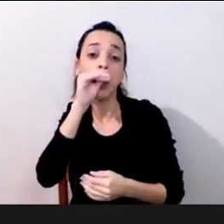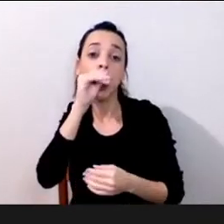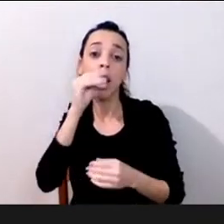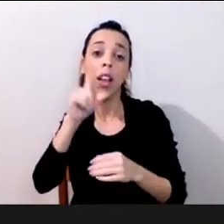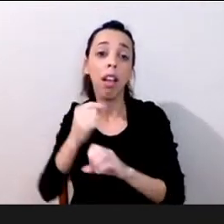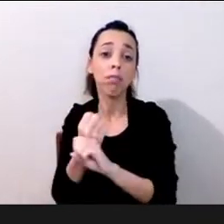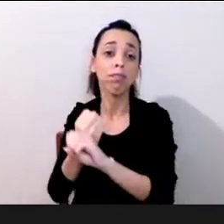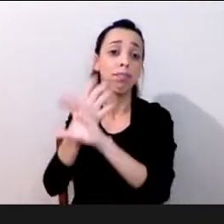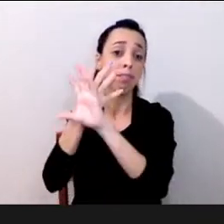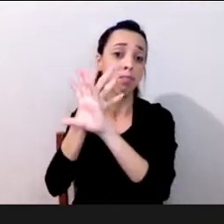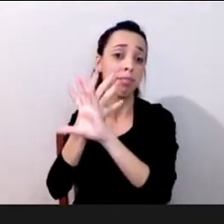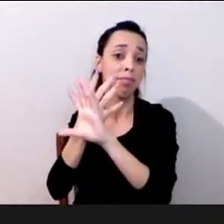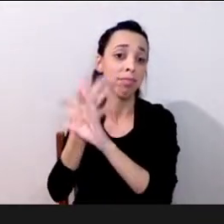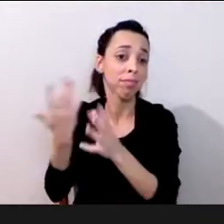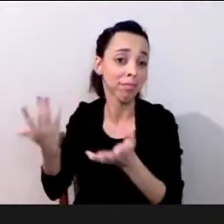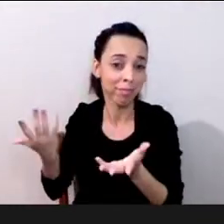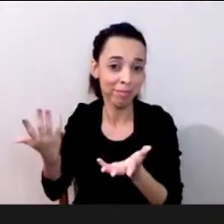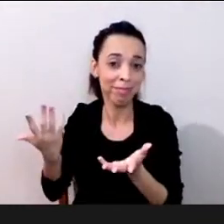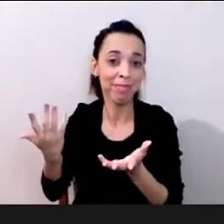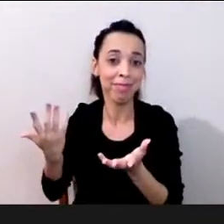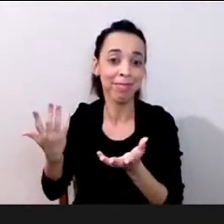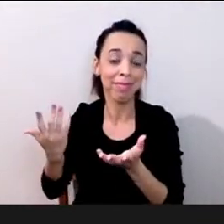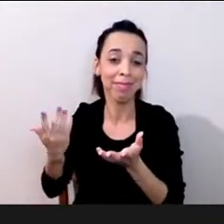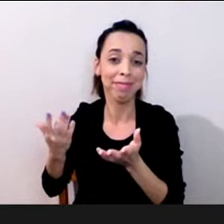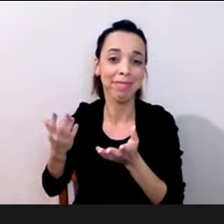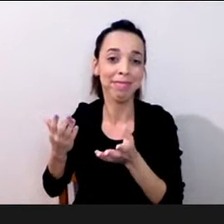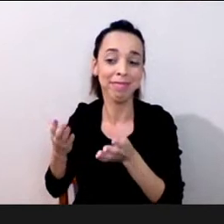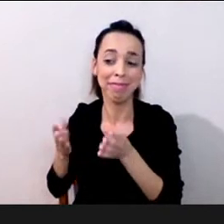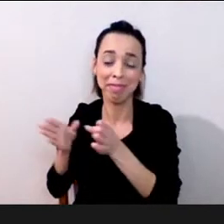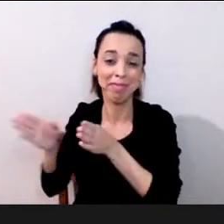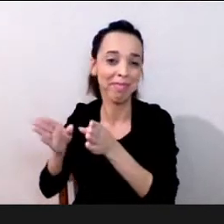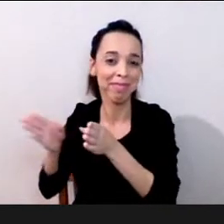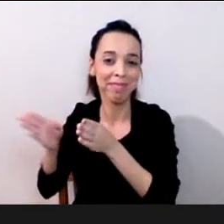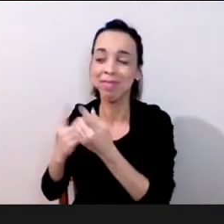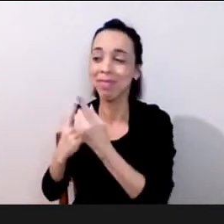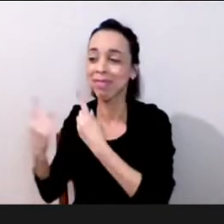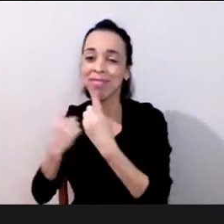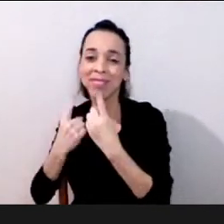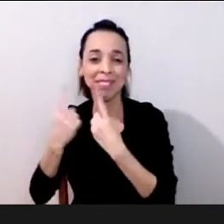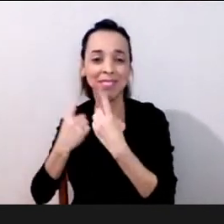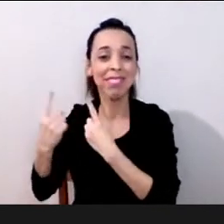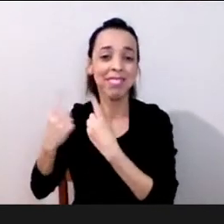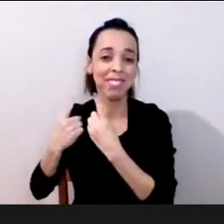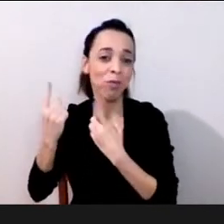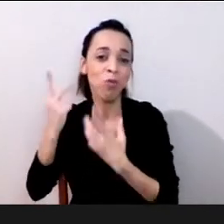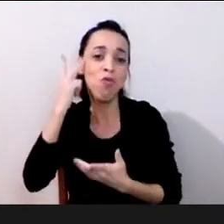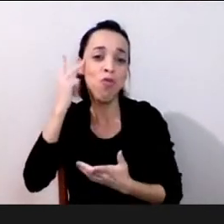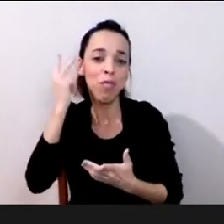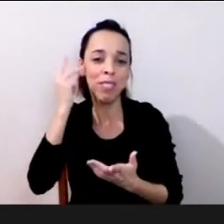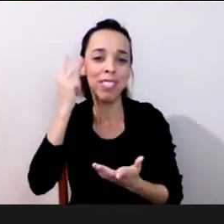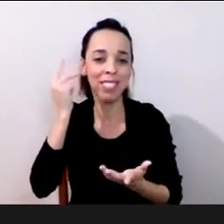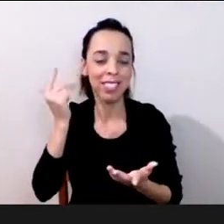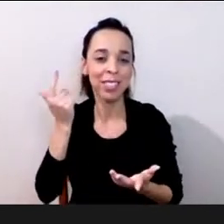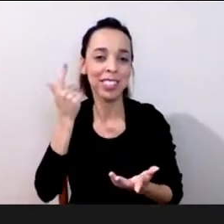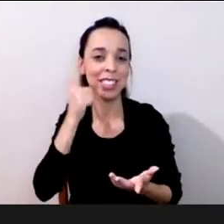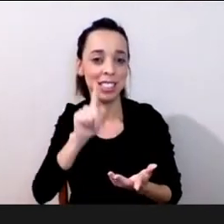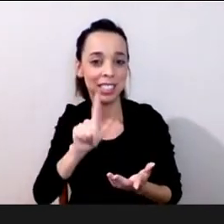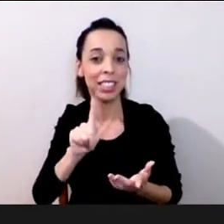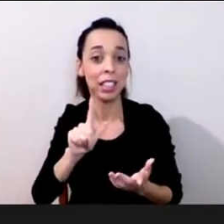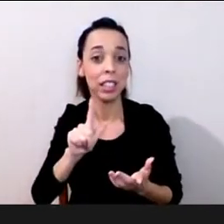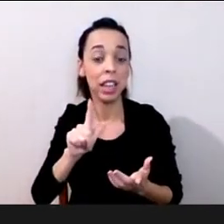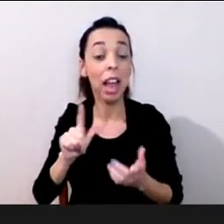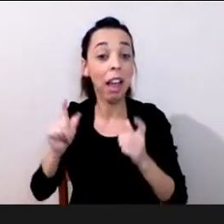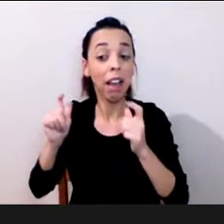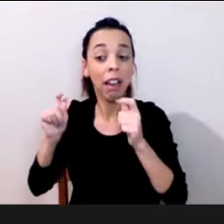parte no telão com câmera aberta e isso é uma experiência e a gente também consegue se colocar no papel do docente em